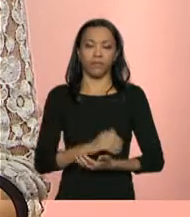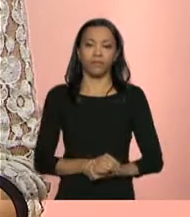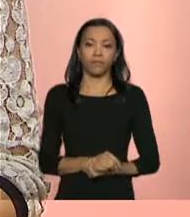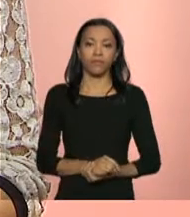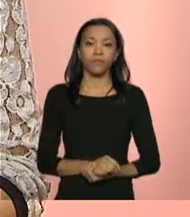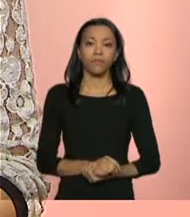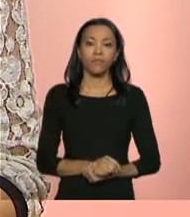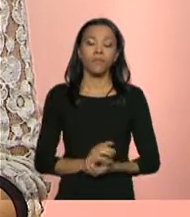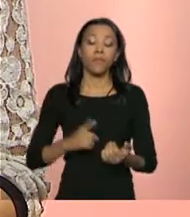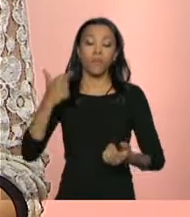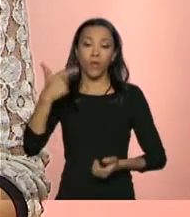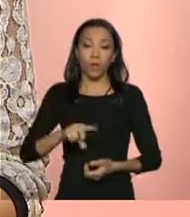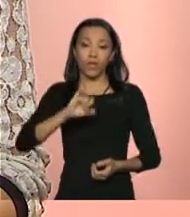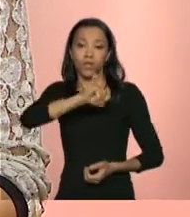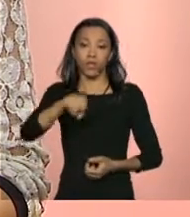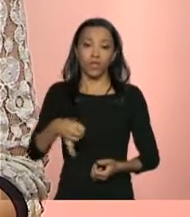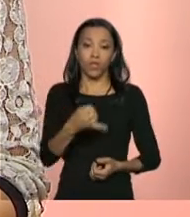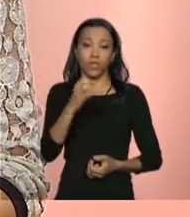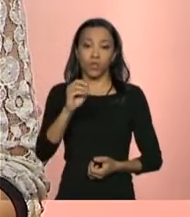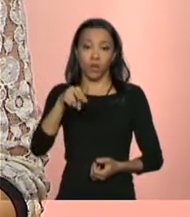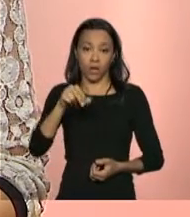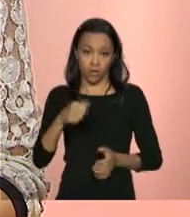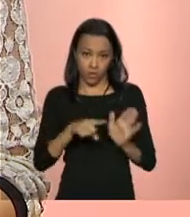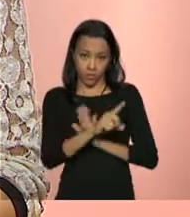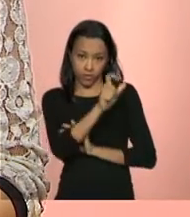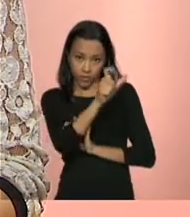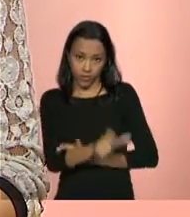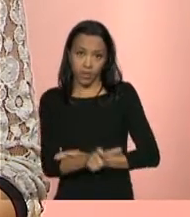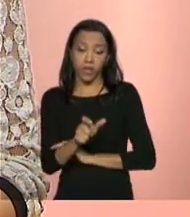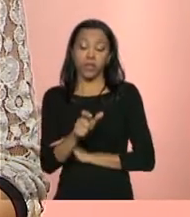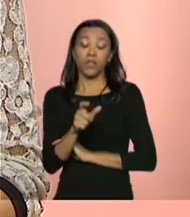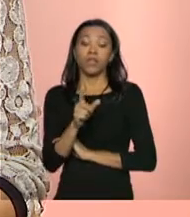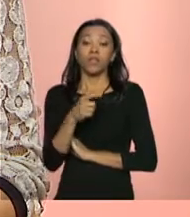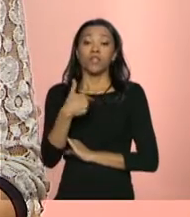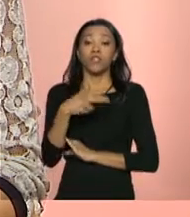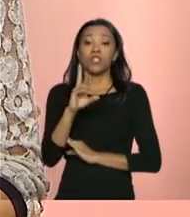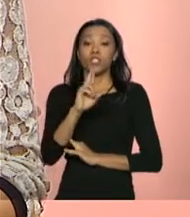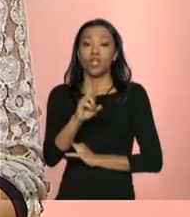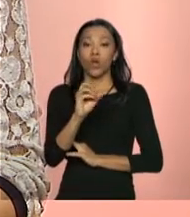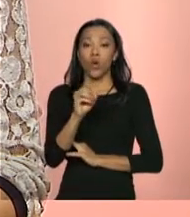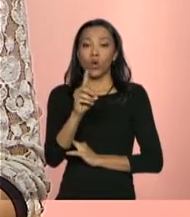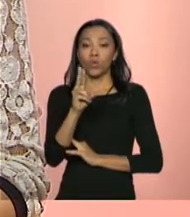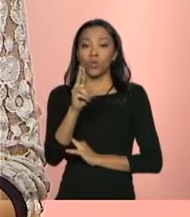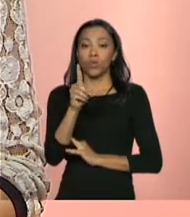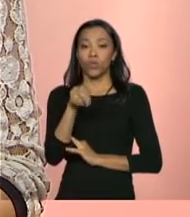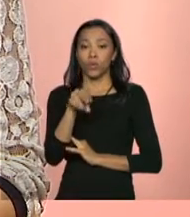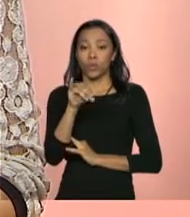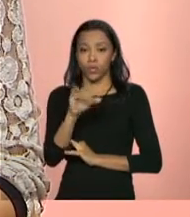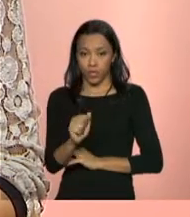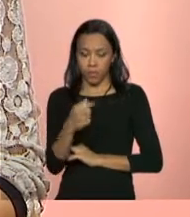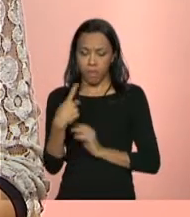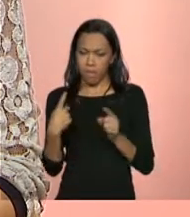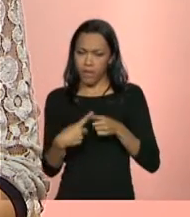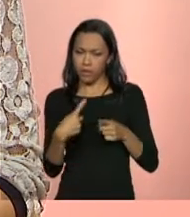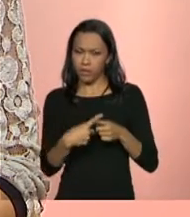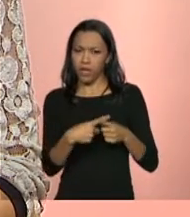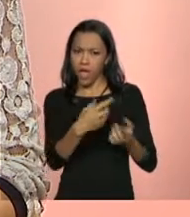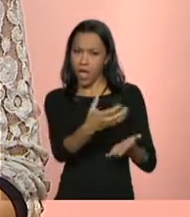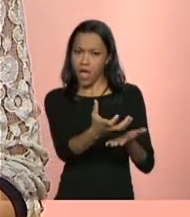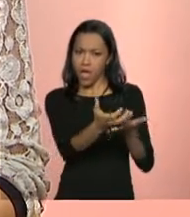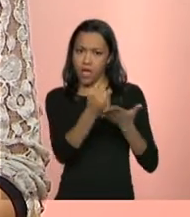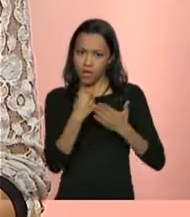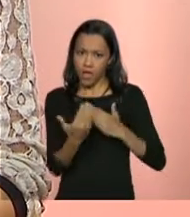Joana, Jussara Silva de Rondônia. As gestões municipais, elas recebem algum tipo de apoio financeiro para